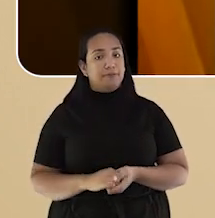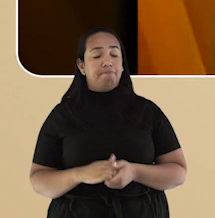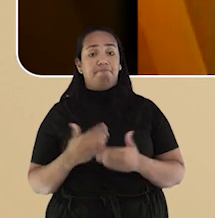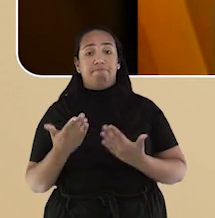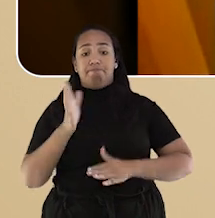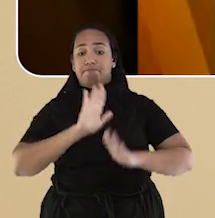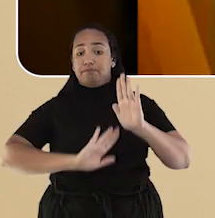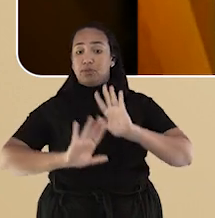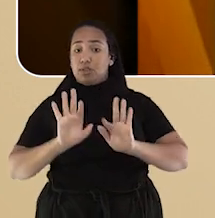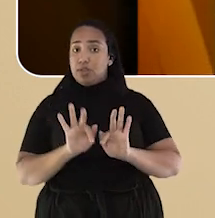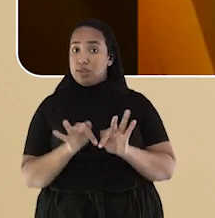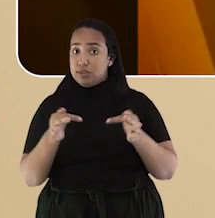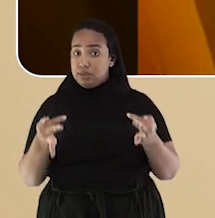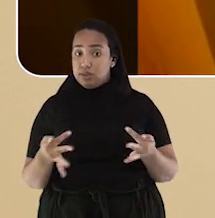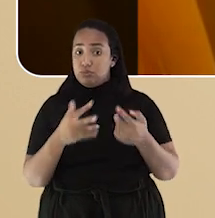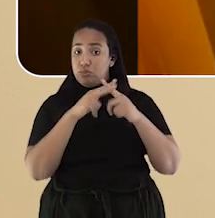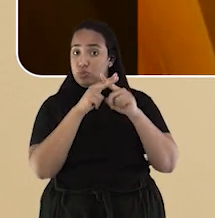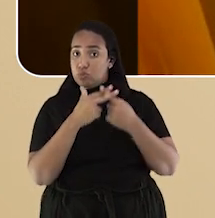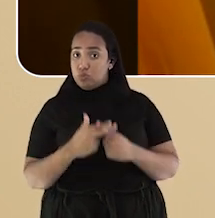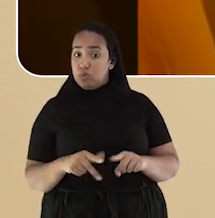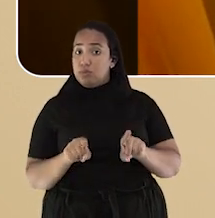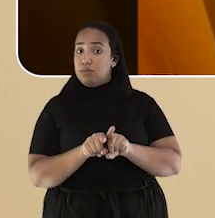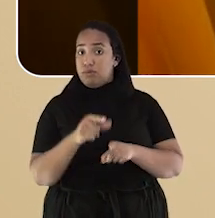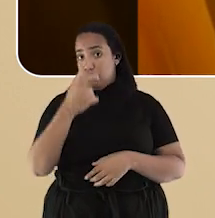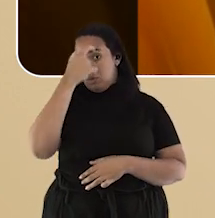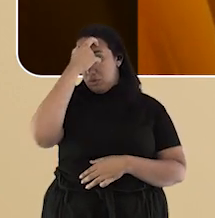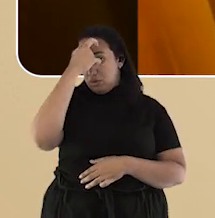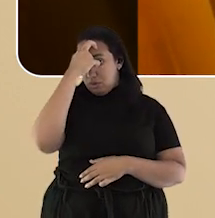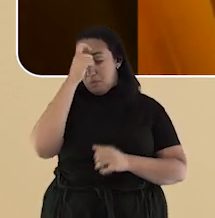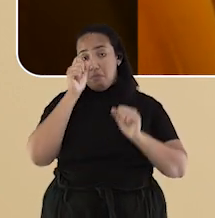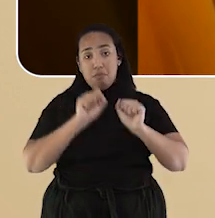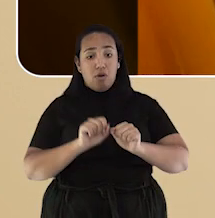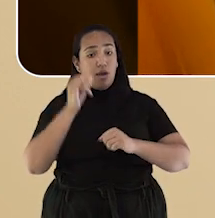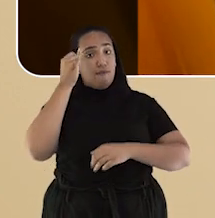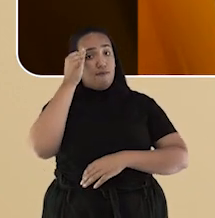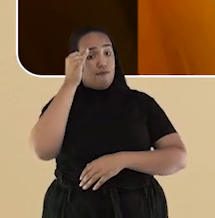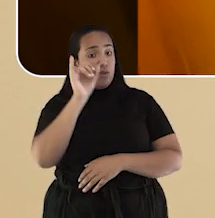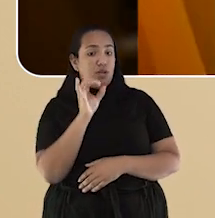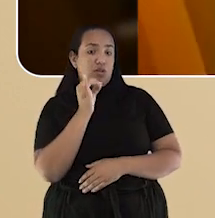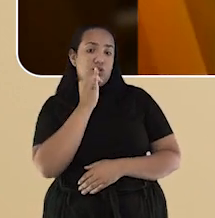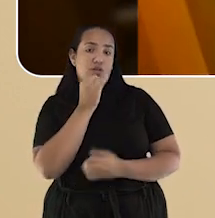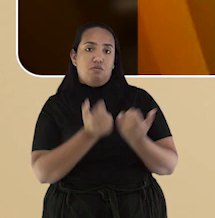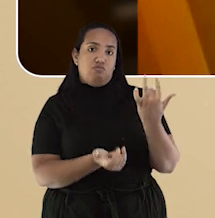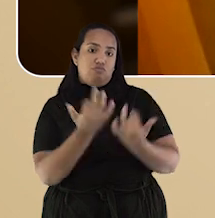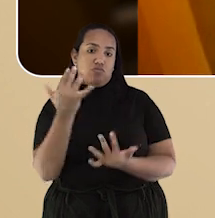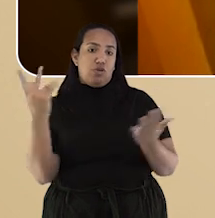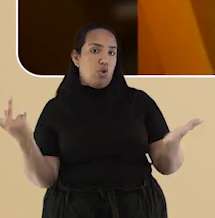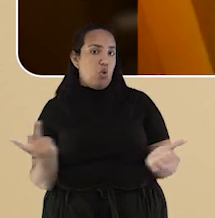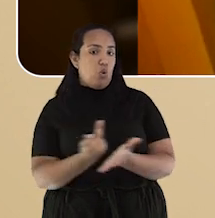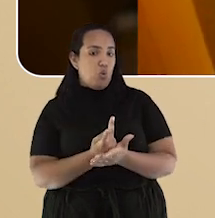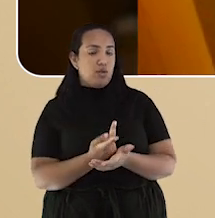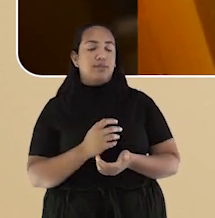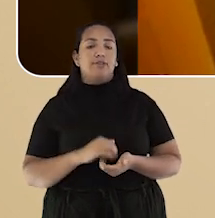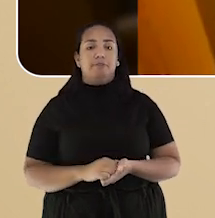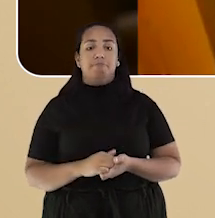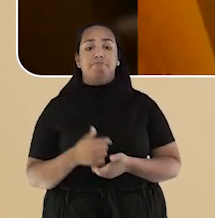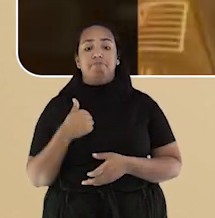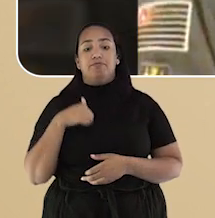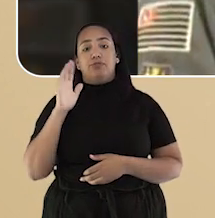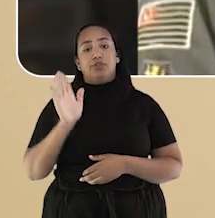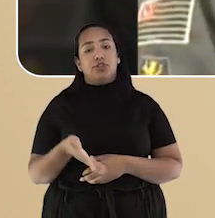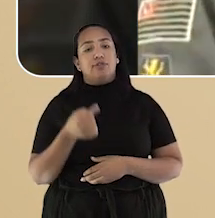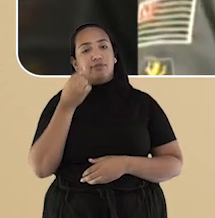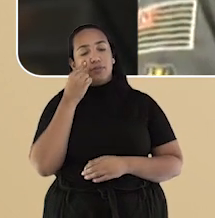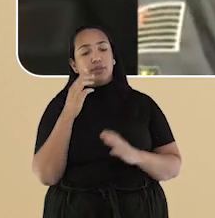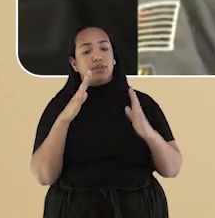simples, manutenção correta e consciência, é possível evitar que acidentes assim aconteçam. Eu cheguei a ver em incêndio de